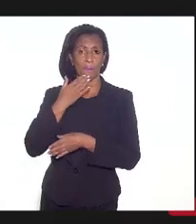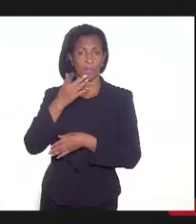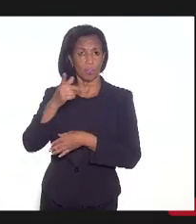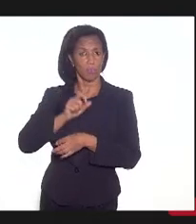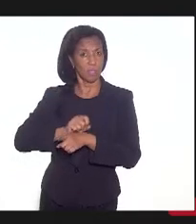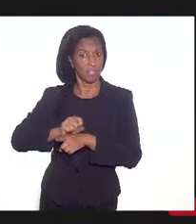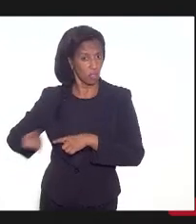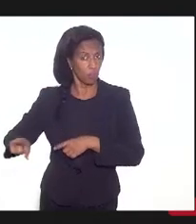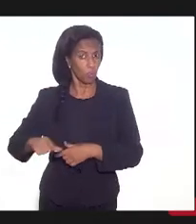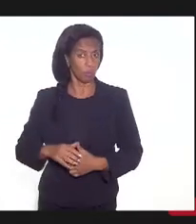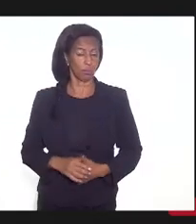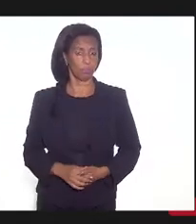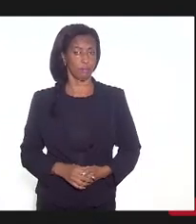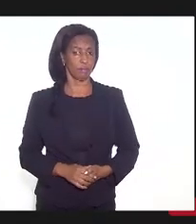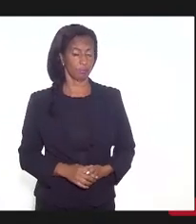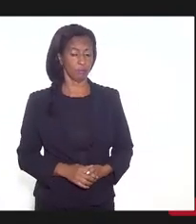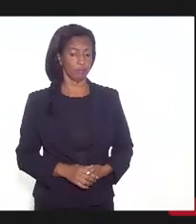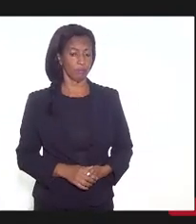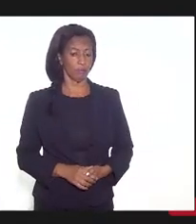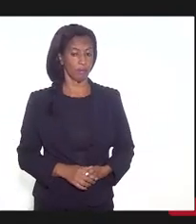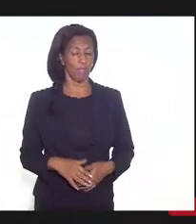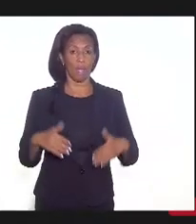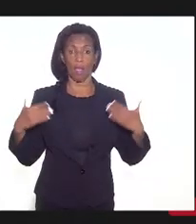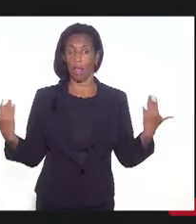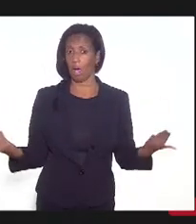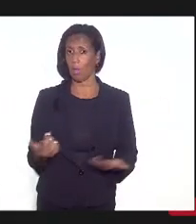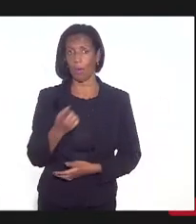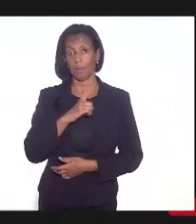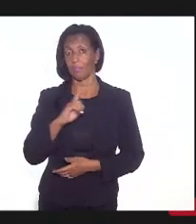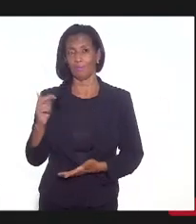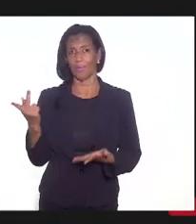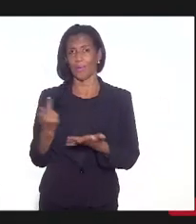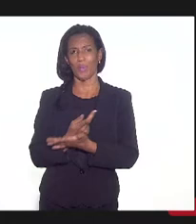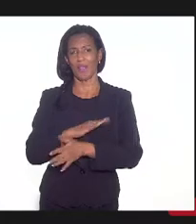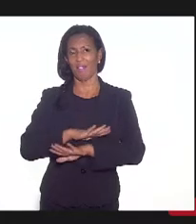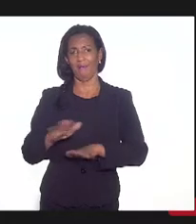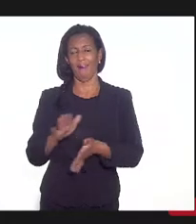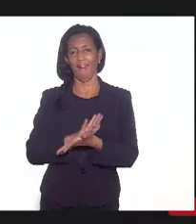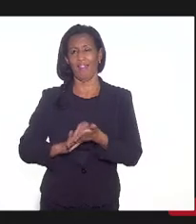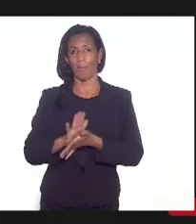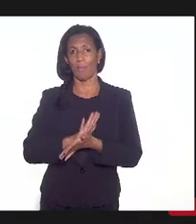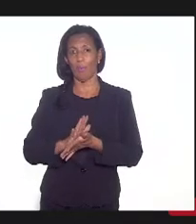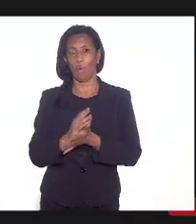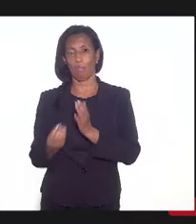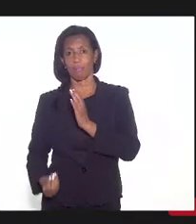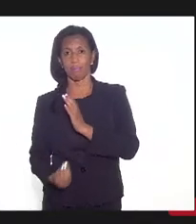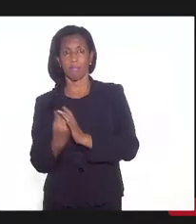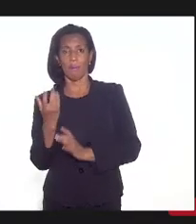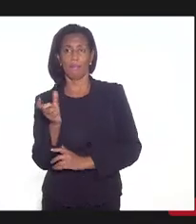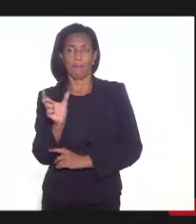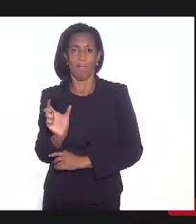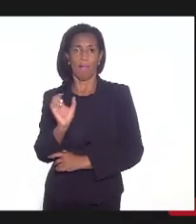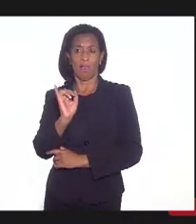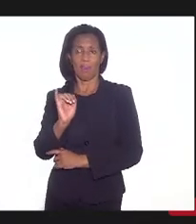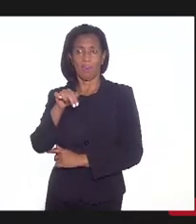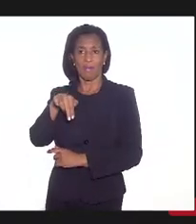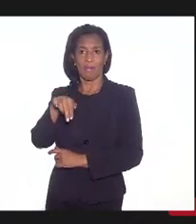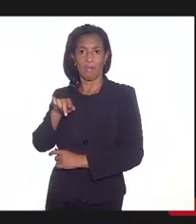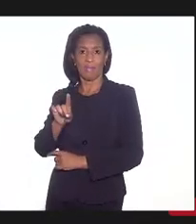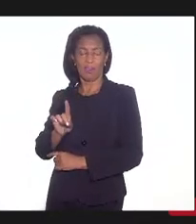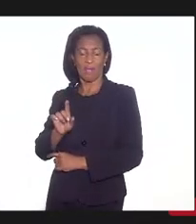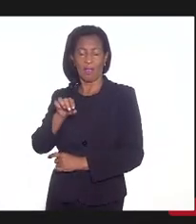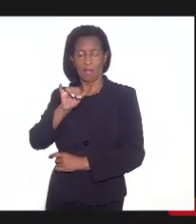expulso do regime. Isso não acontece mais. Você criou a figura da inadimplência. então